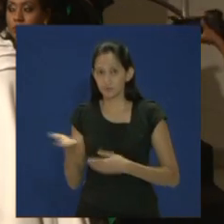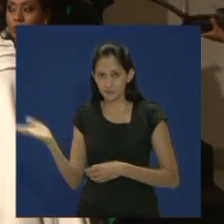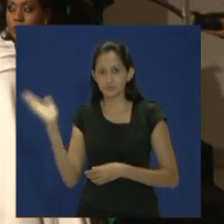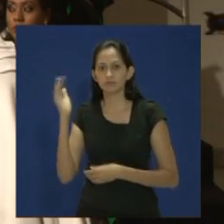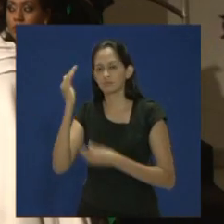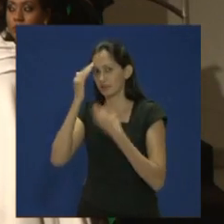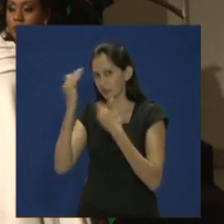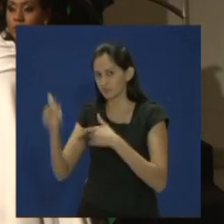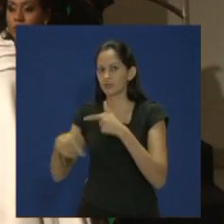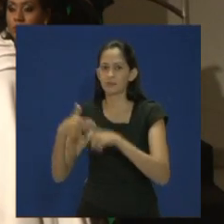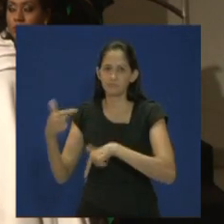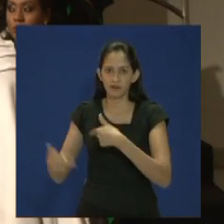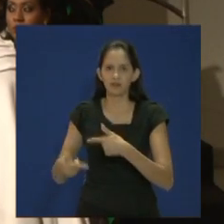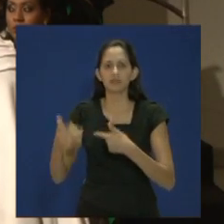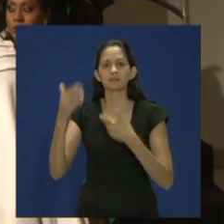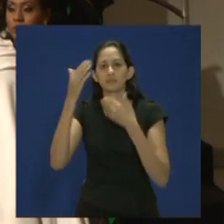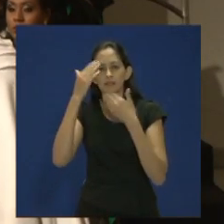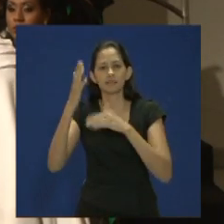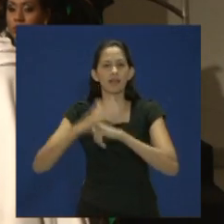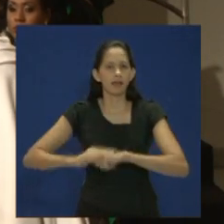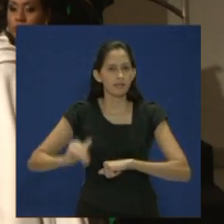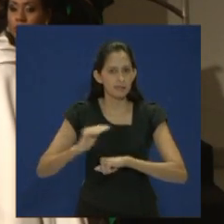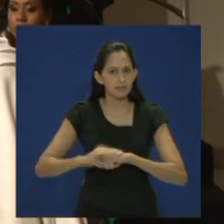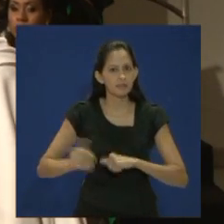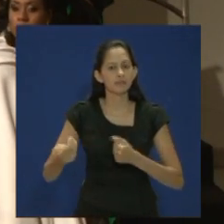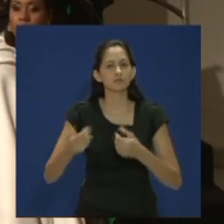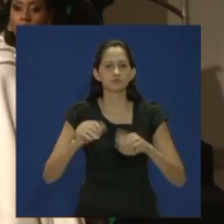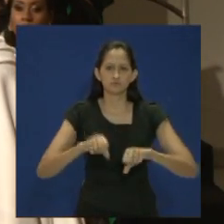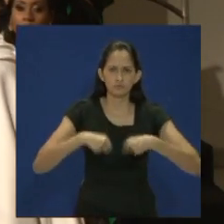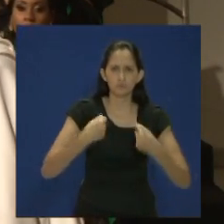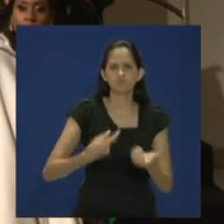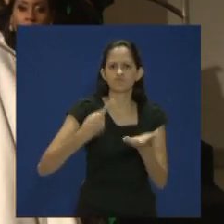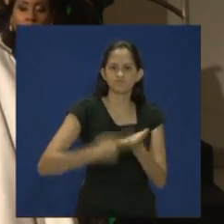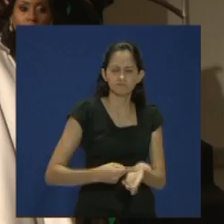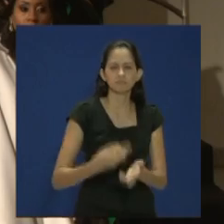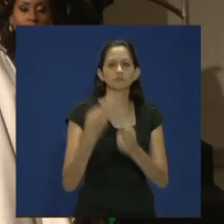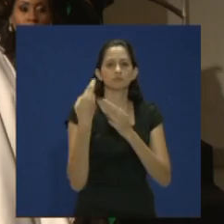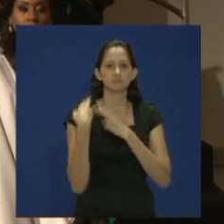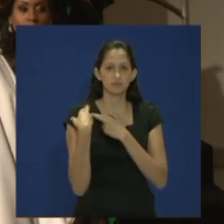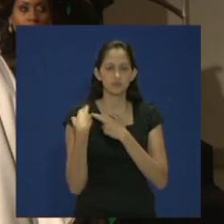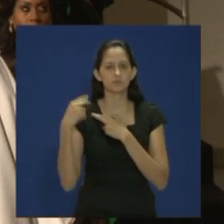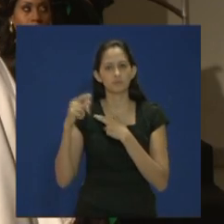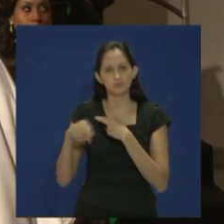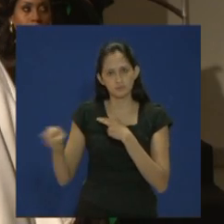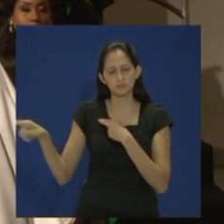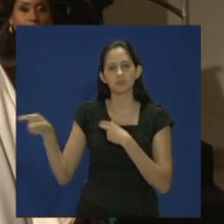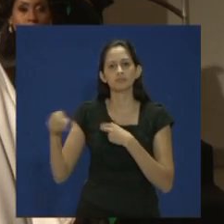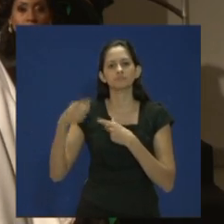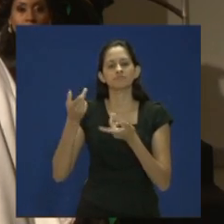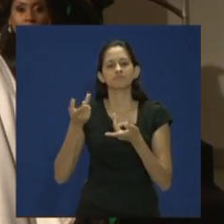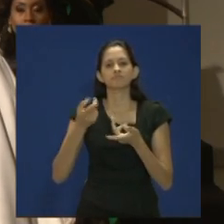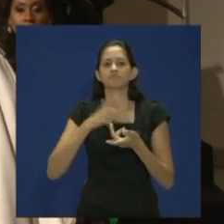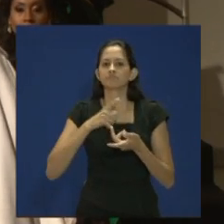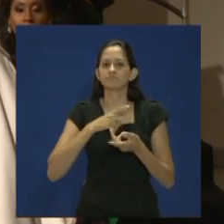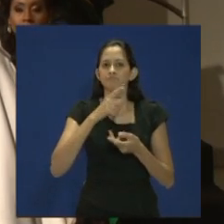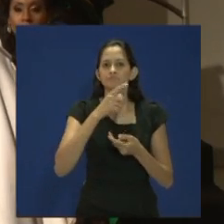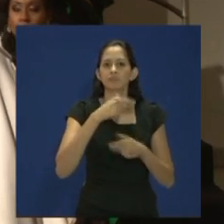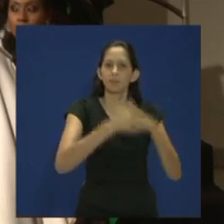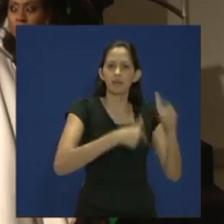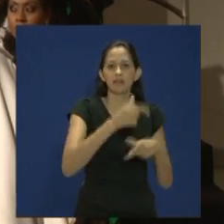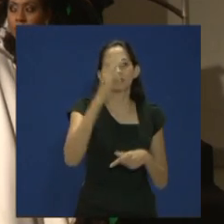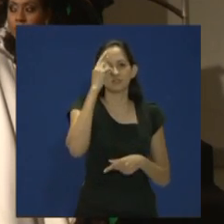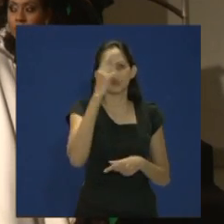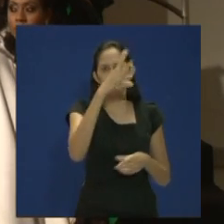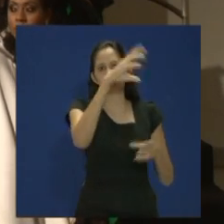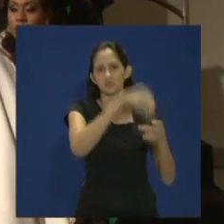trabalho, pelo carinho, pelo empenho, dedicação e compromisso com o que vocês conduzem à direção das